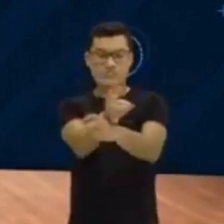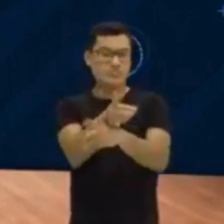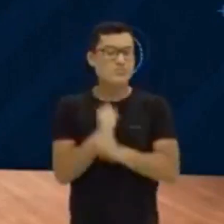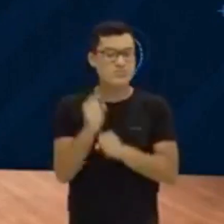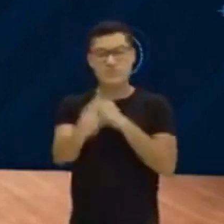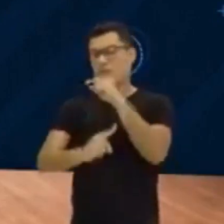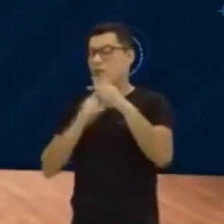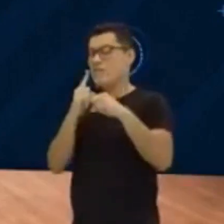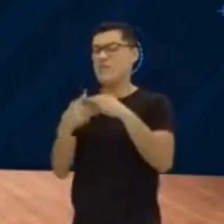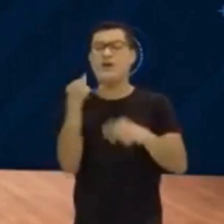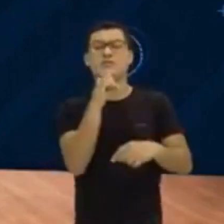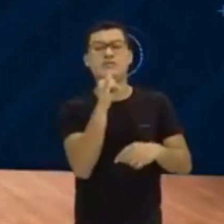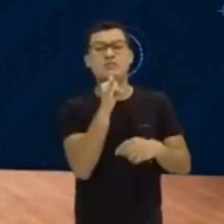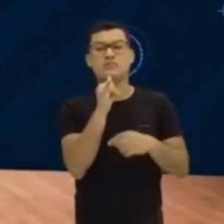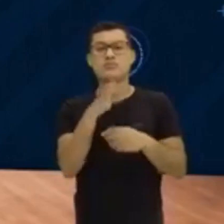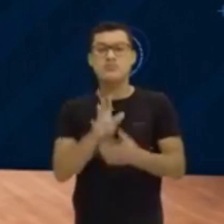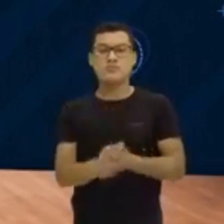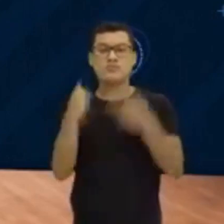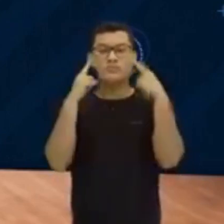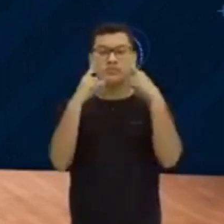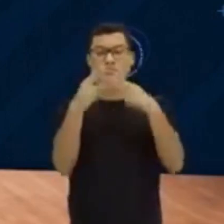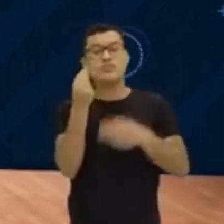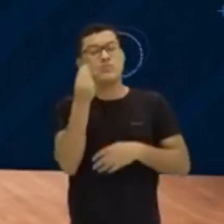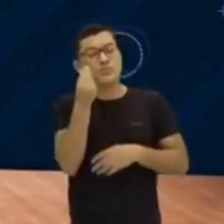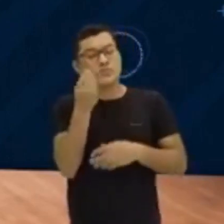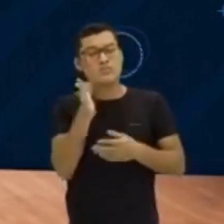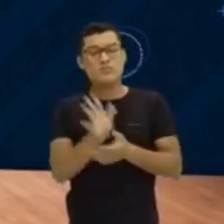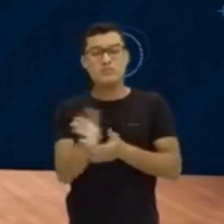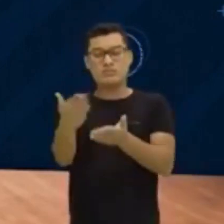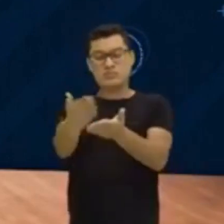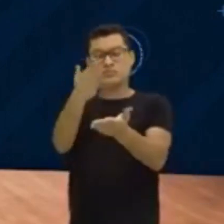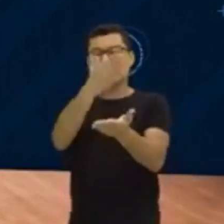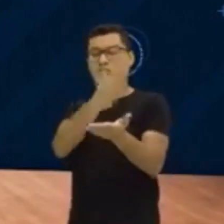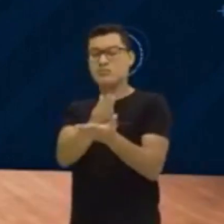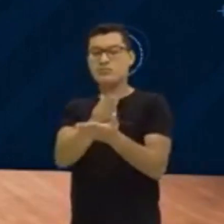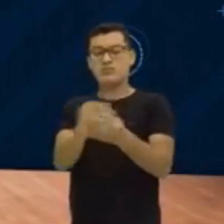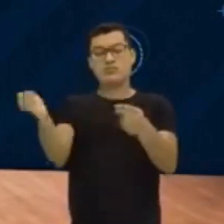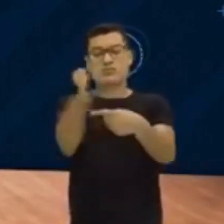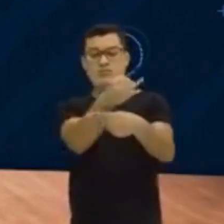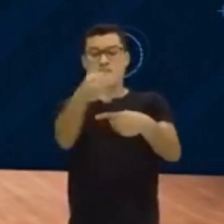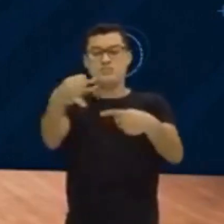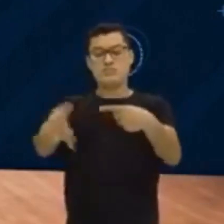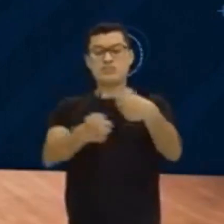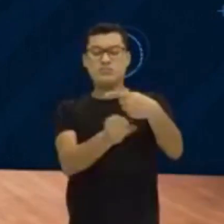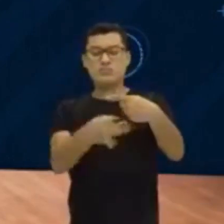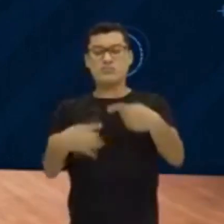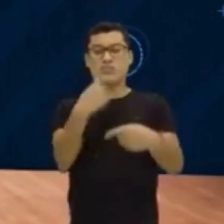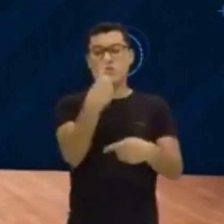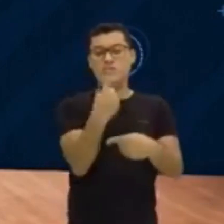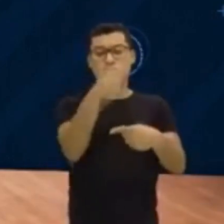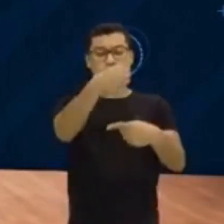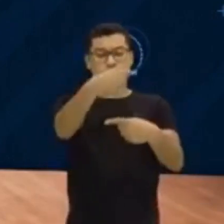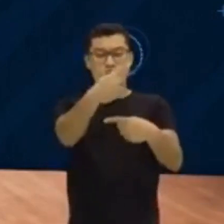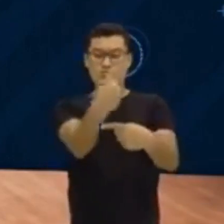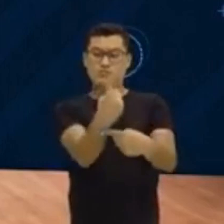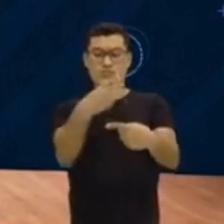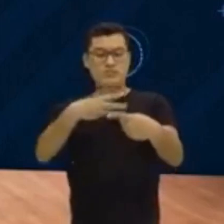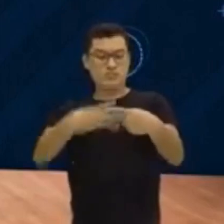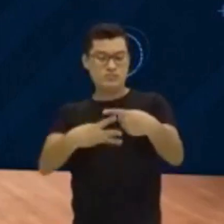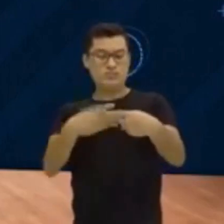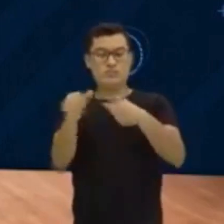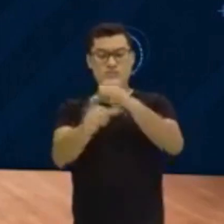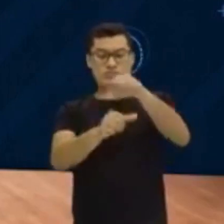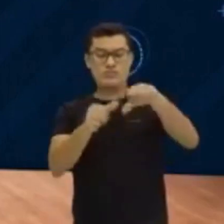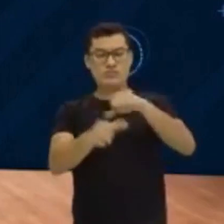mais um exemplo, que falta a gente verificar no caso anterior, que era a fração 1 terço. Ou seja, transformar aquela fração em